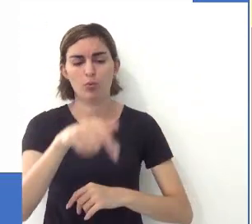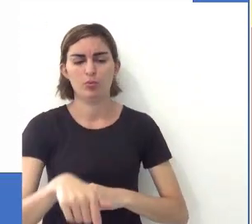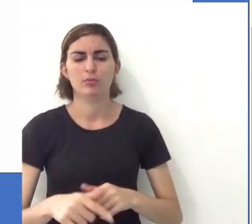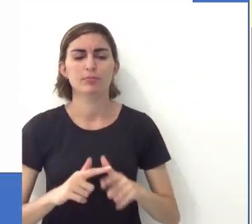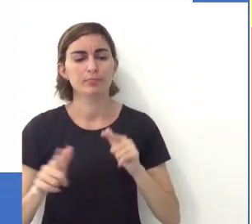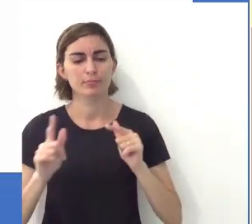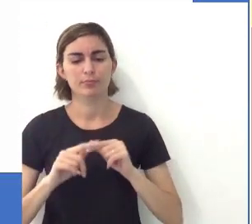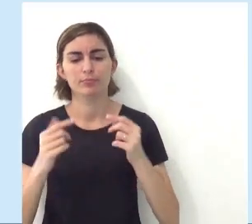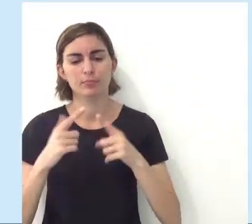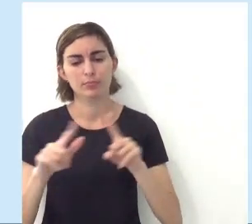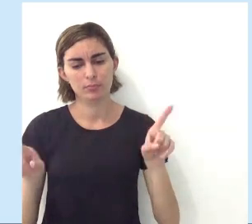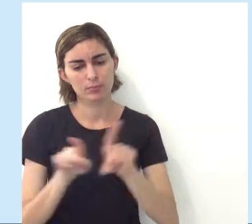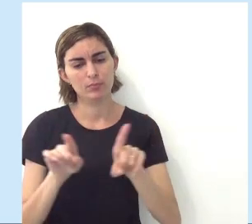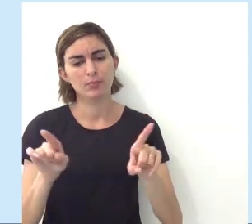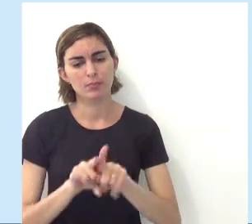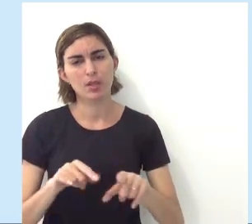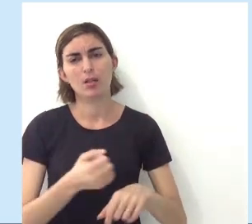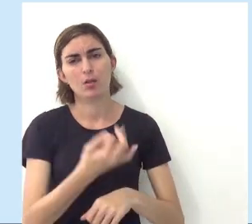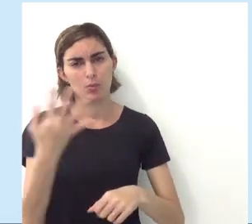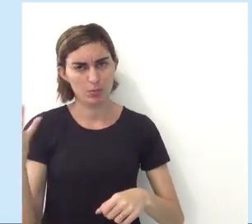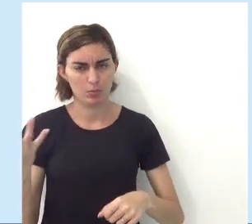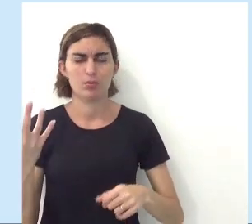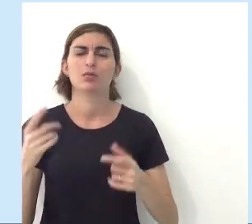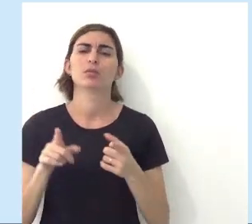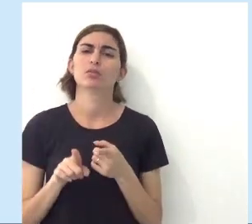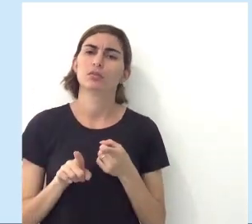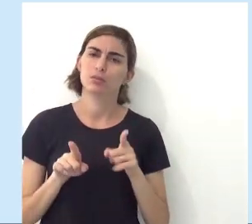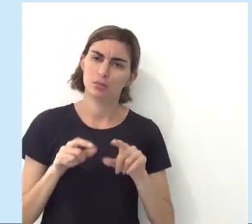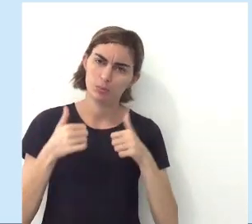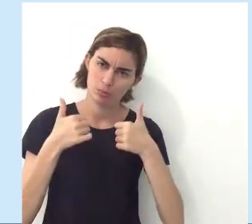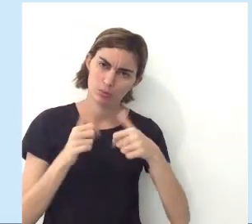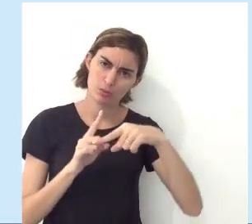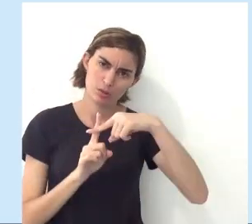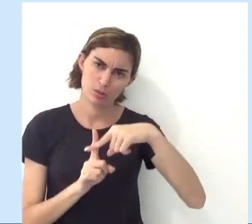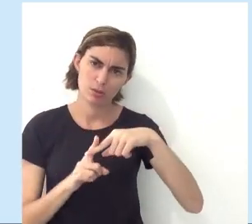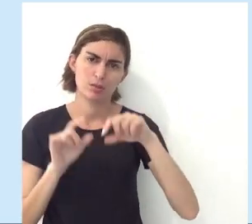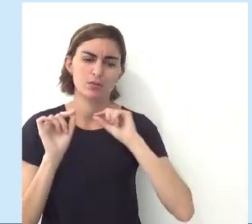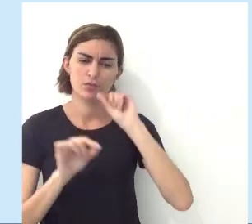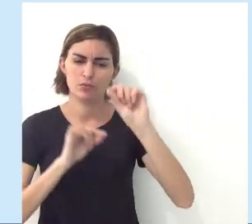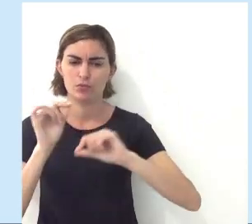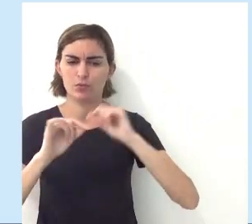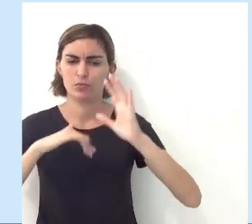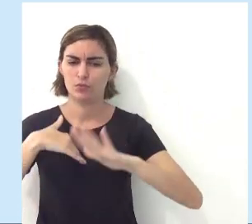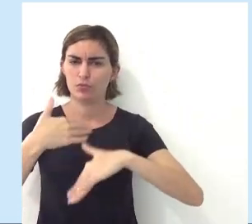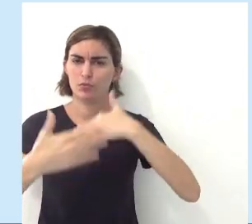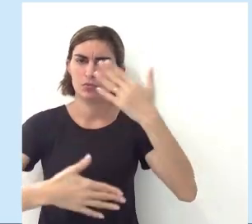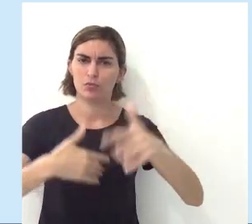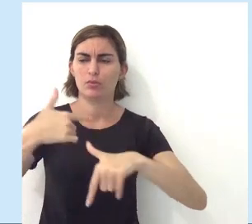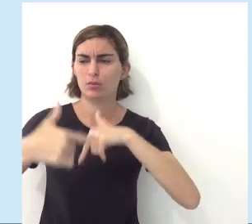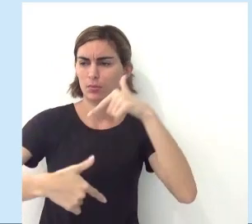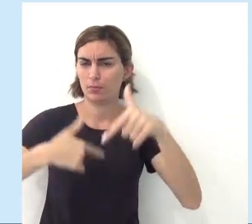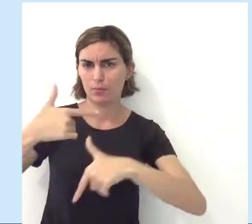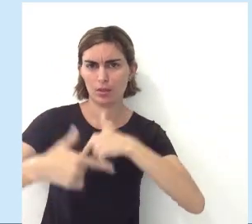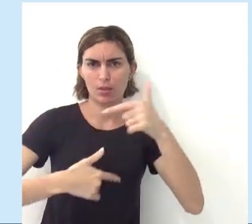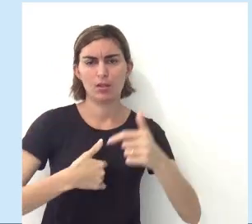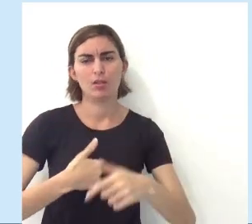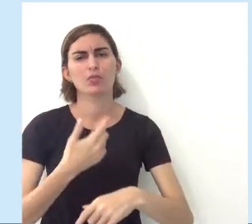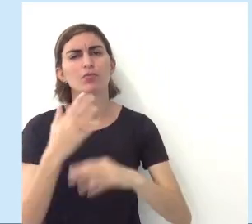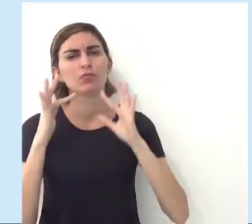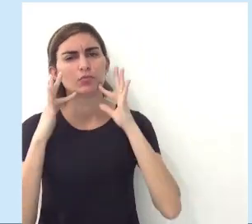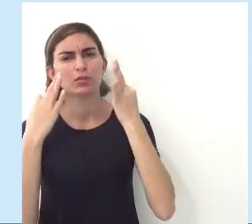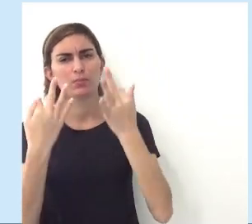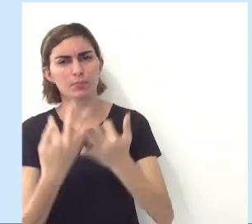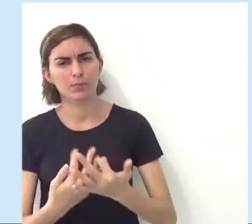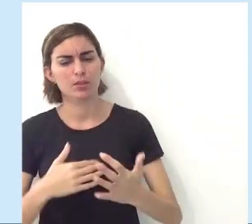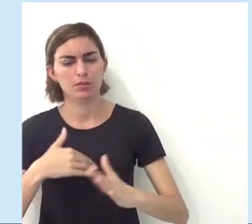muito grande, porém, também a contrapartida, tá, positiva, vai ser da geração de empregos, né,